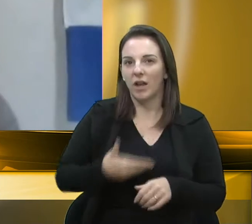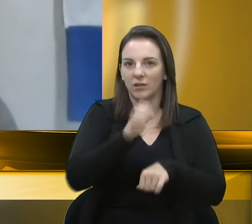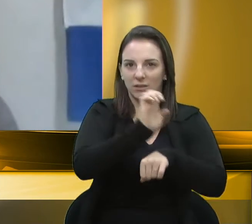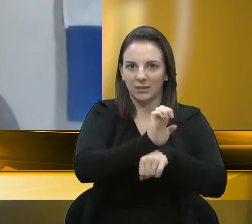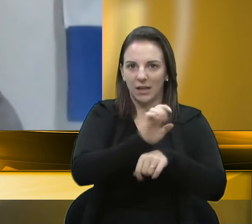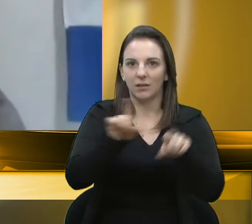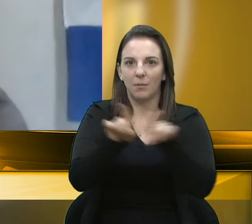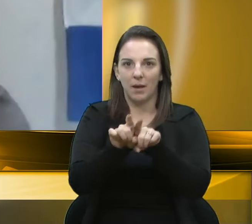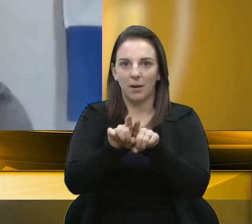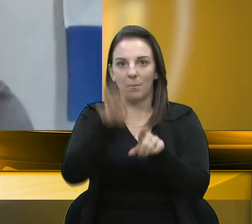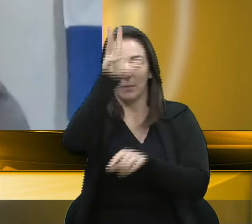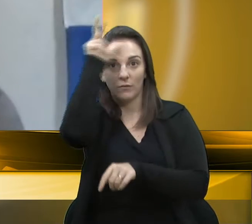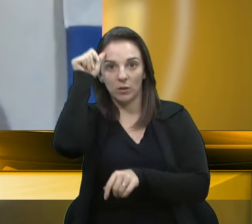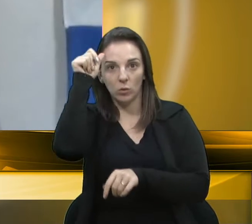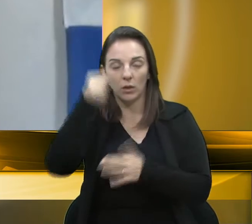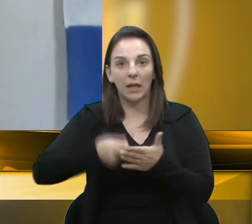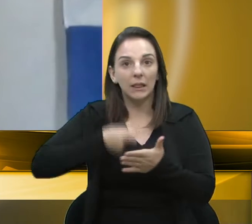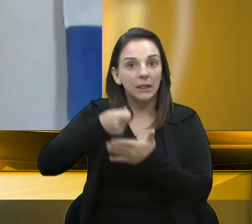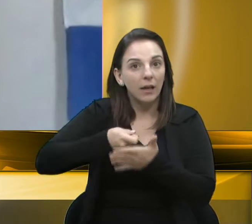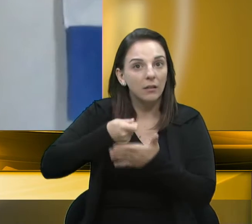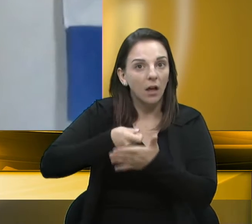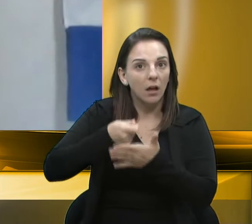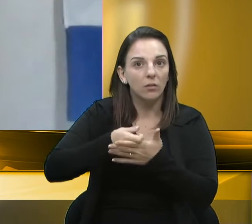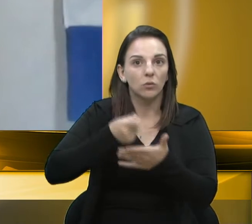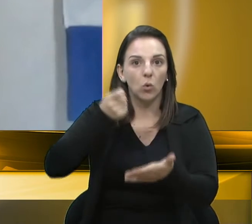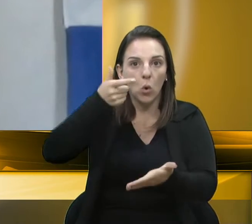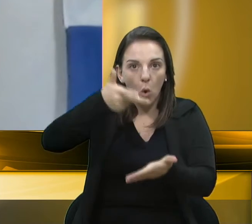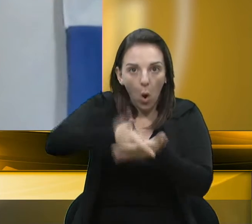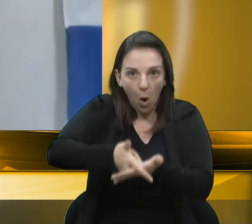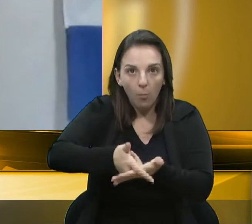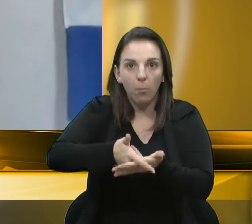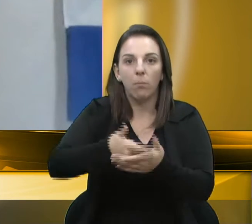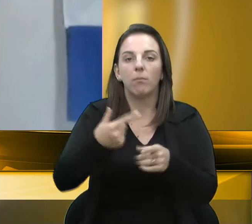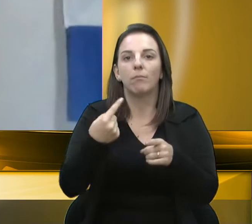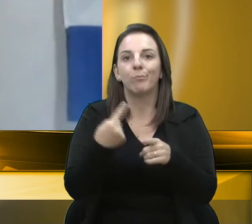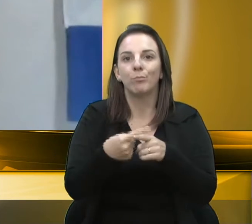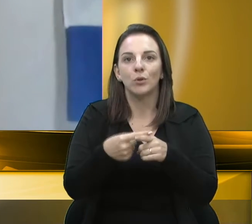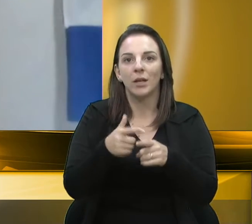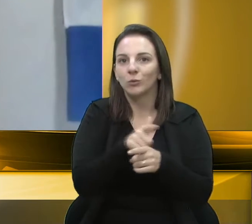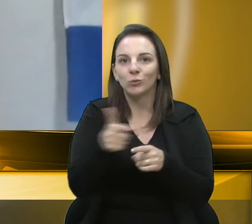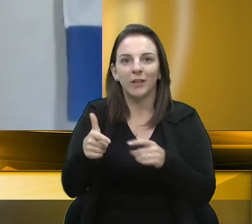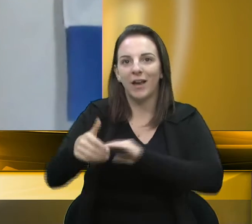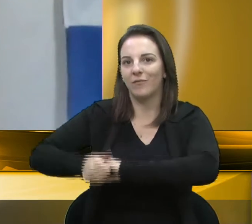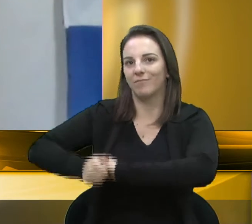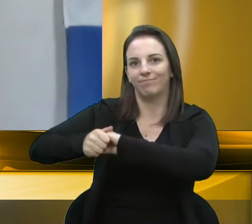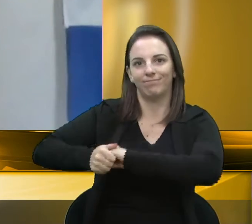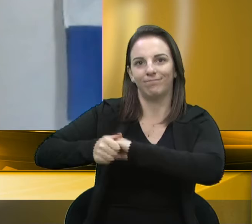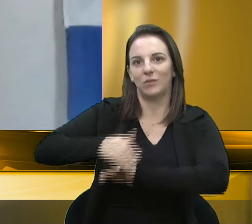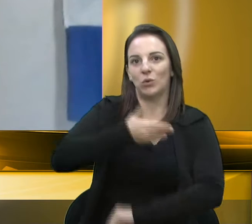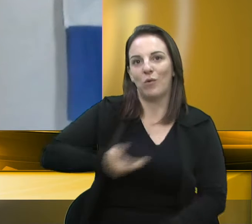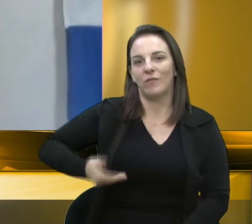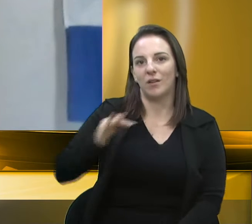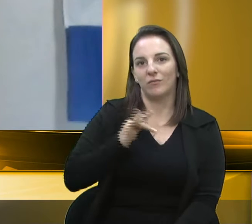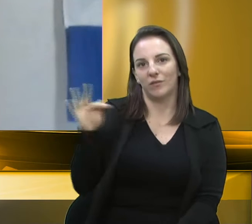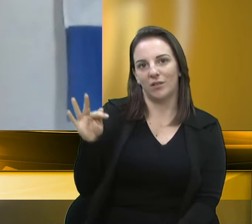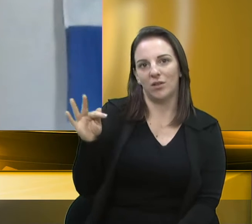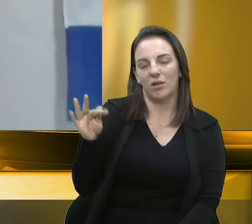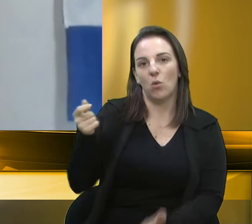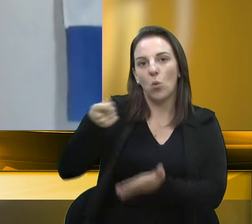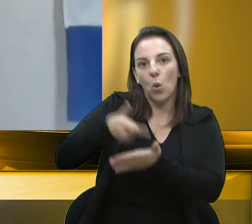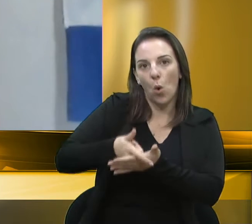reativos, é porque não tiveram parceria para essa busca e para essa compra.